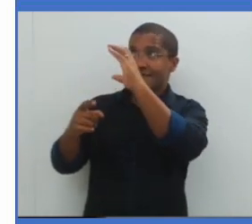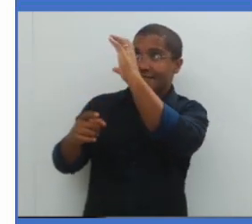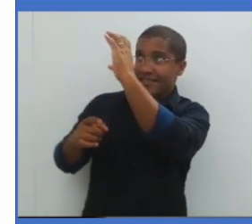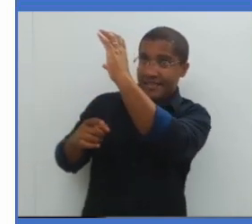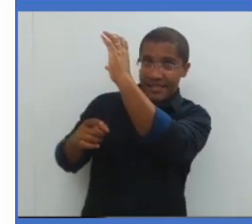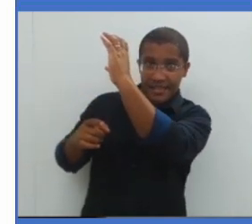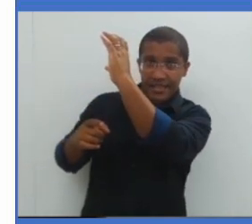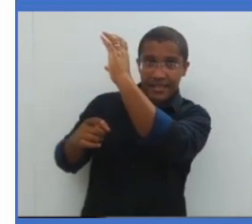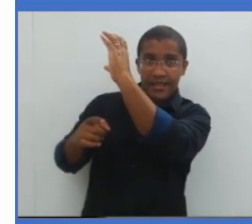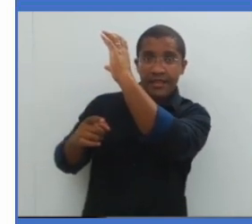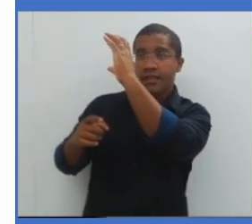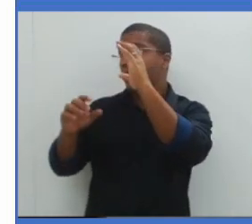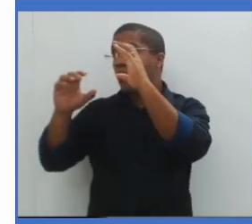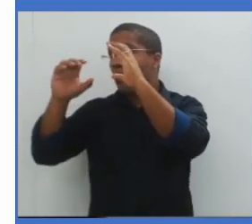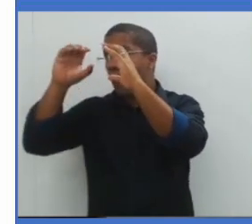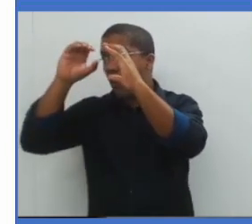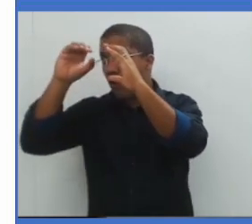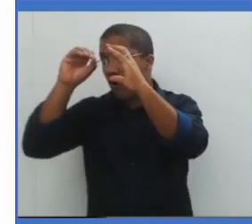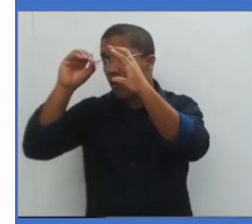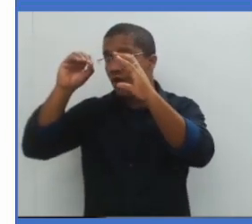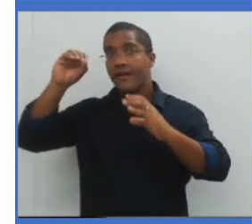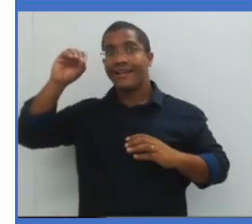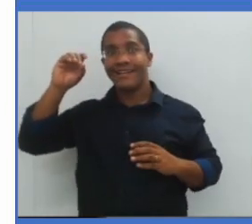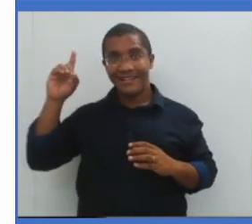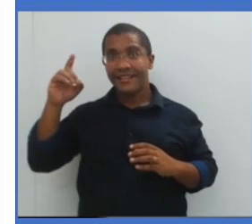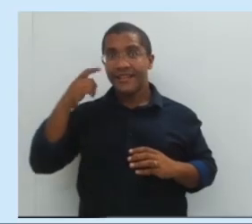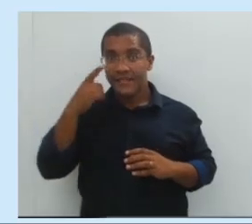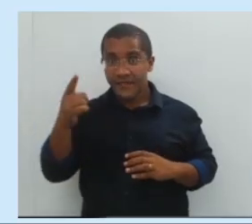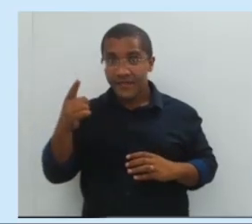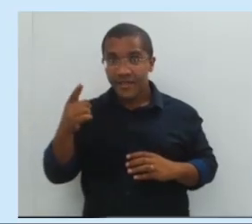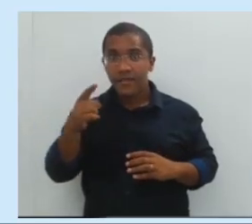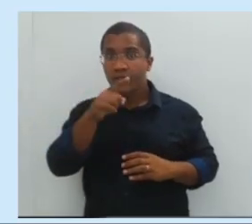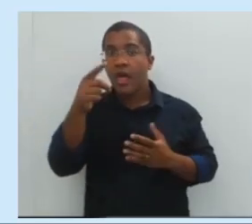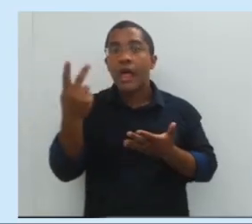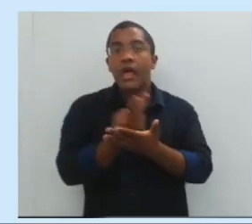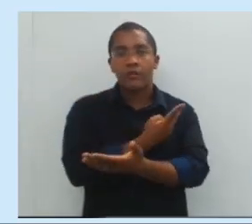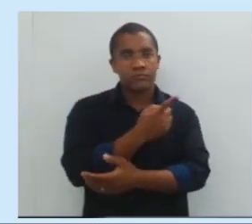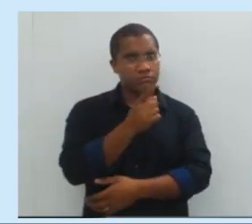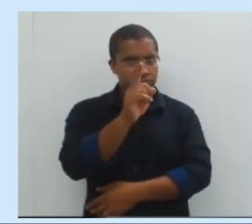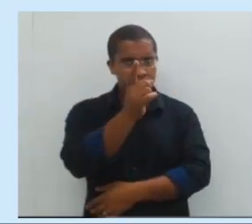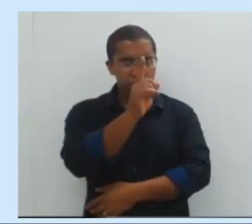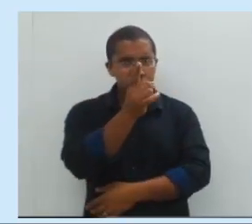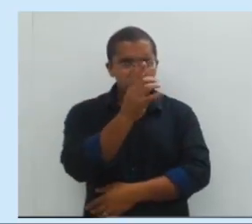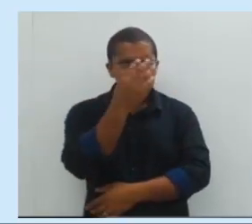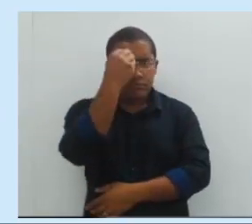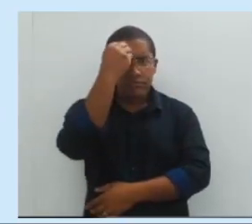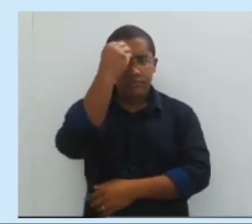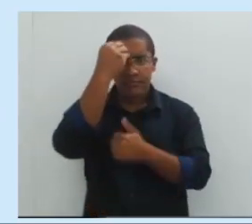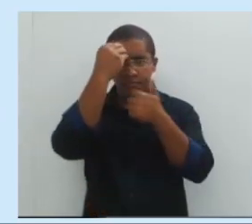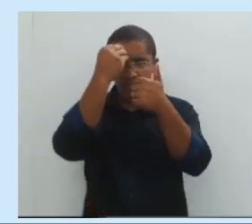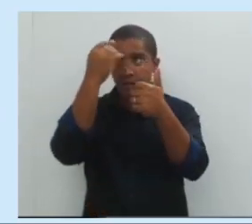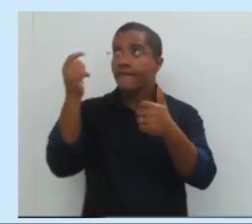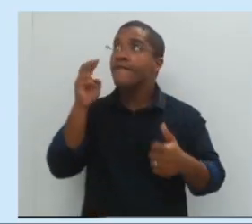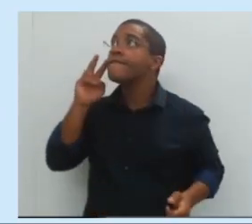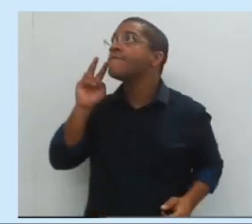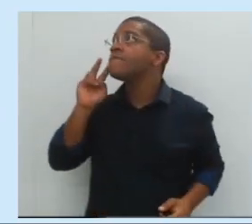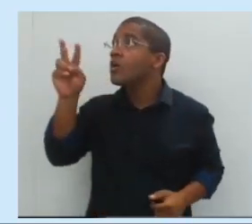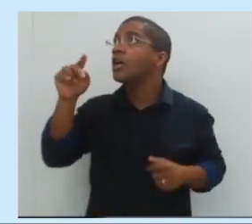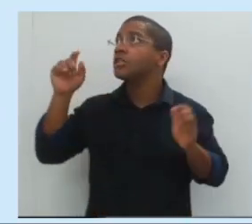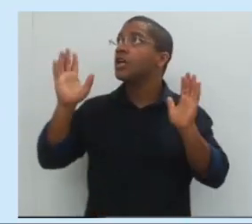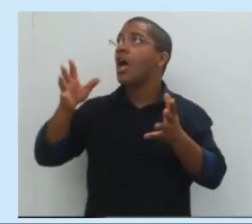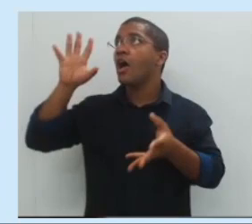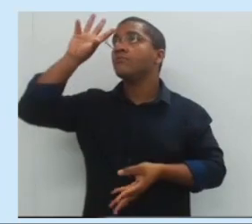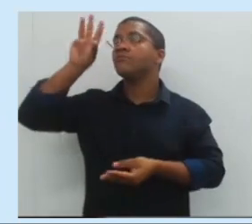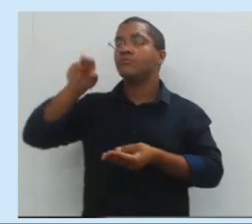D de Dantas, que Dantas falou, na lua minguante. Não pode mais errar, está certo? Olhou. Já dá para